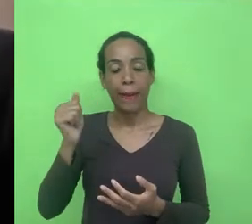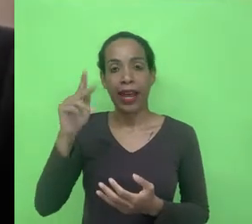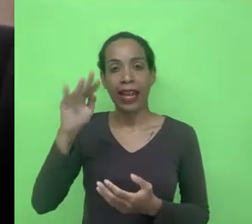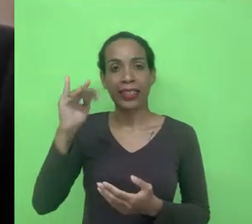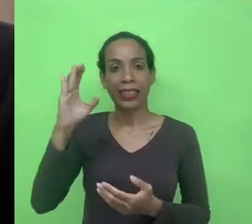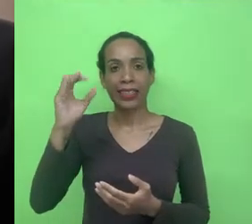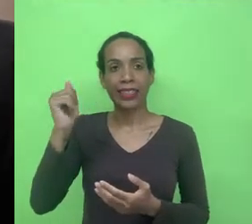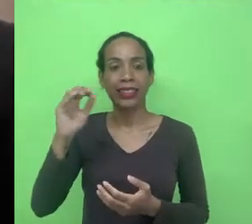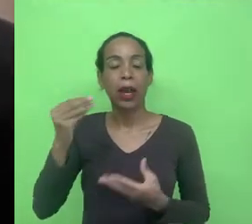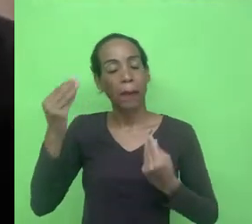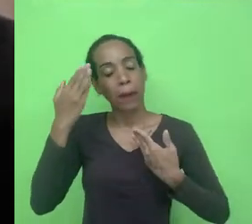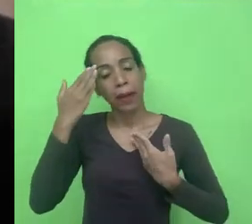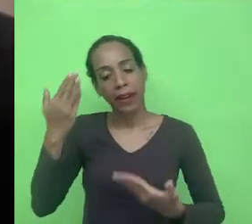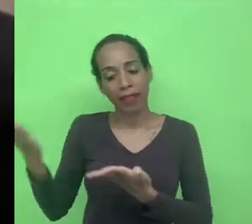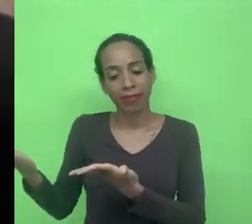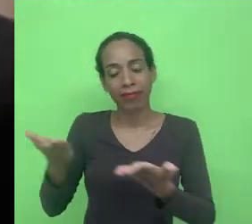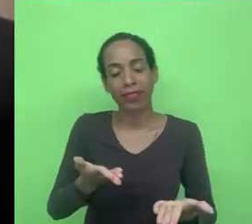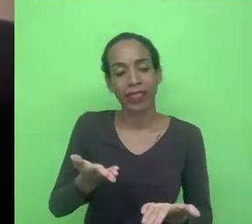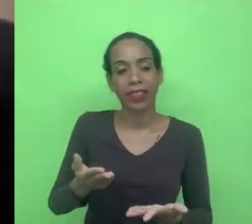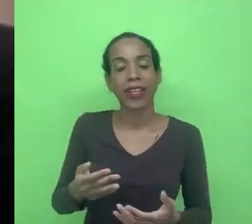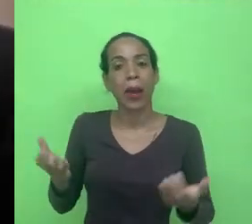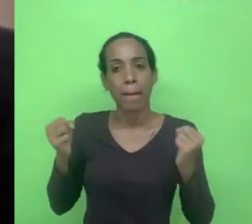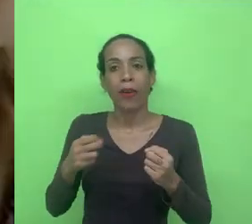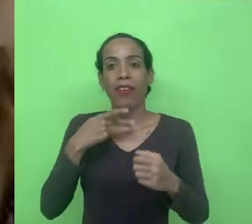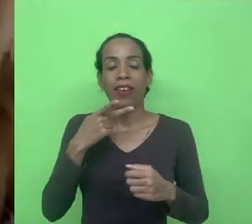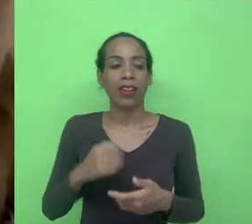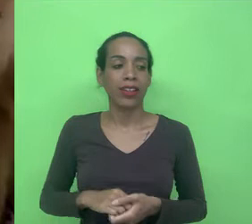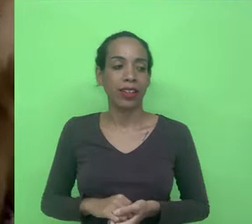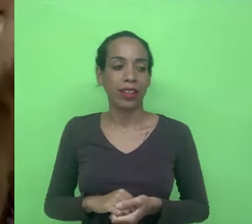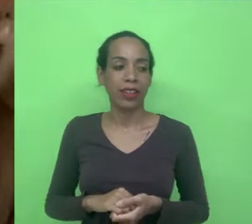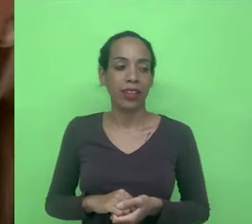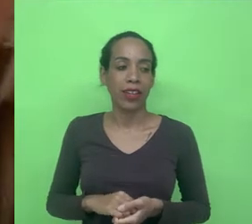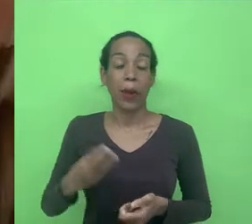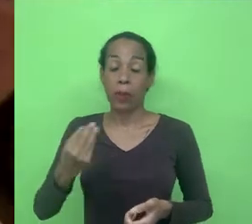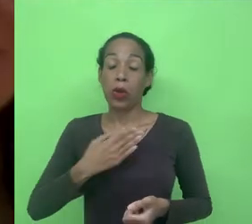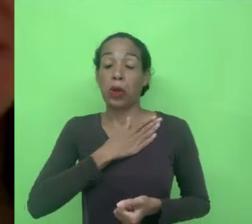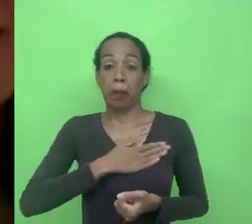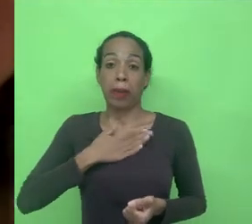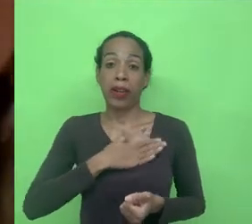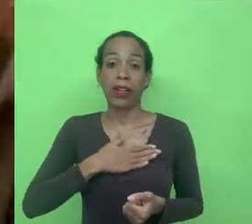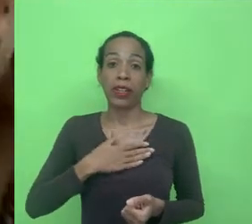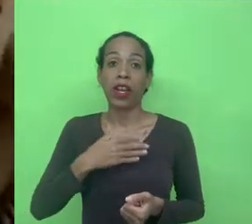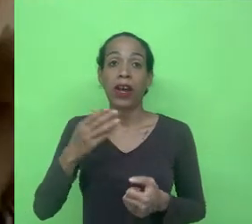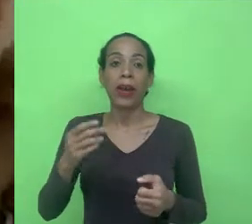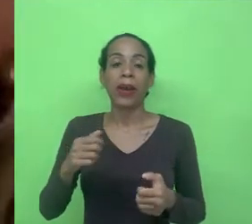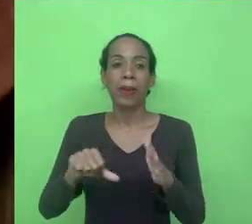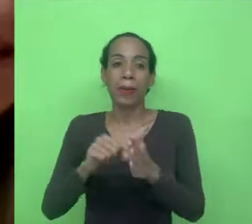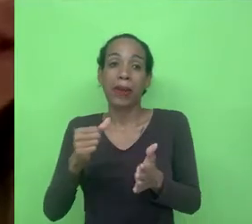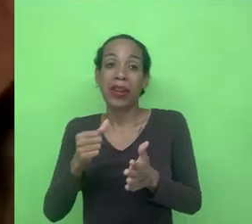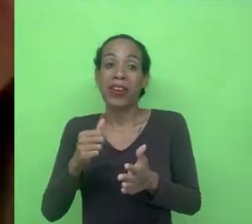obrigado pela sua participação tenha a palavra é um grande prazer primeiro vou corrigi-lo Fábio